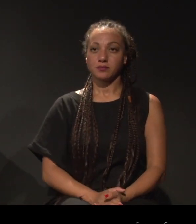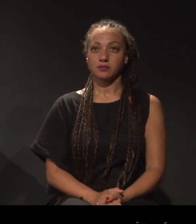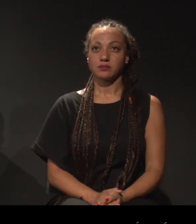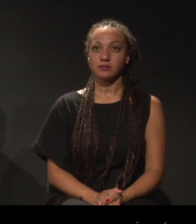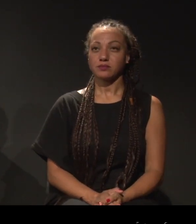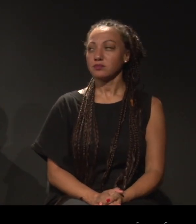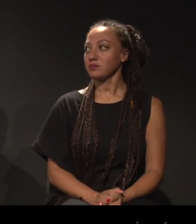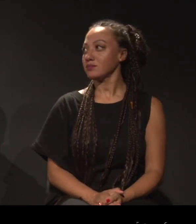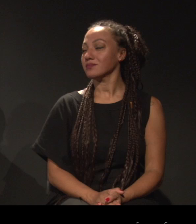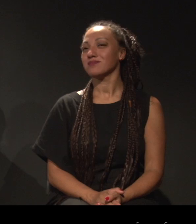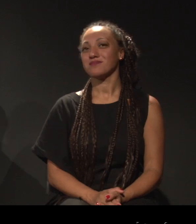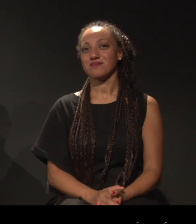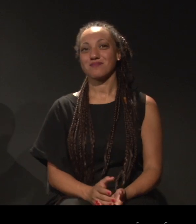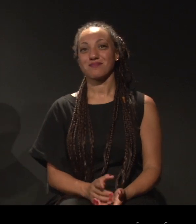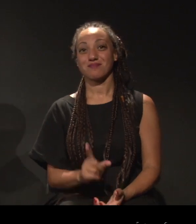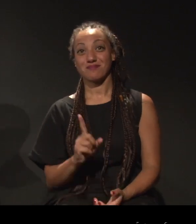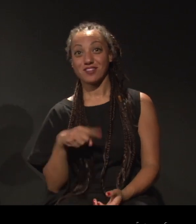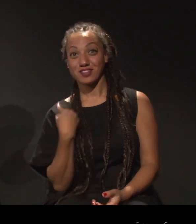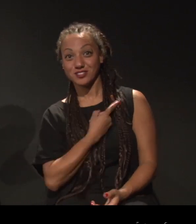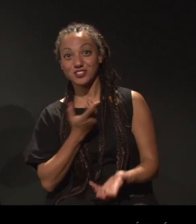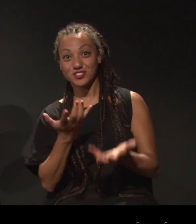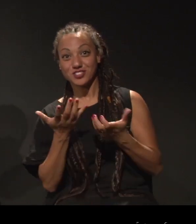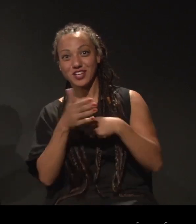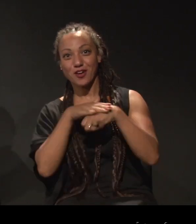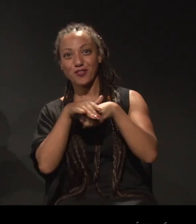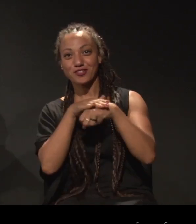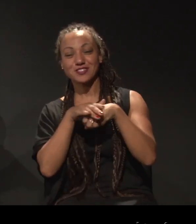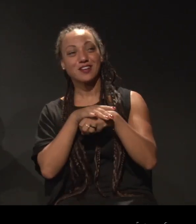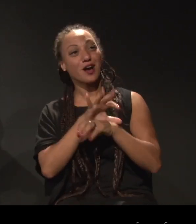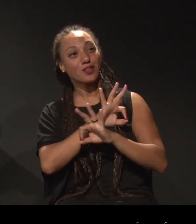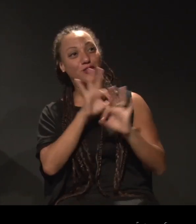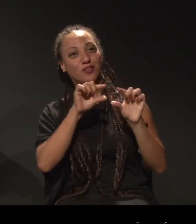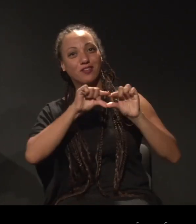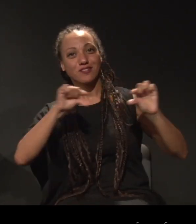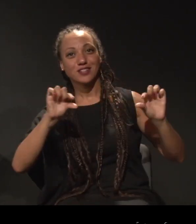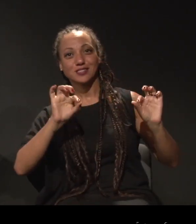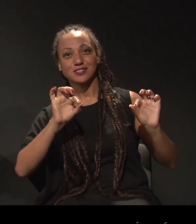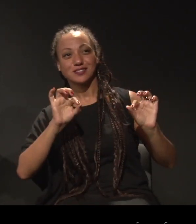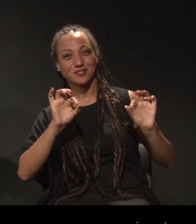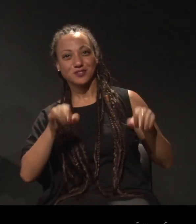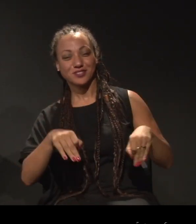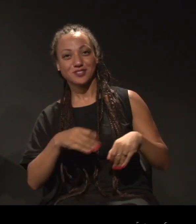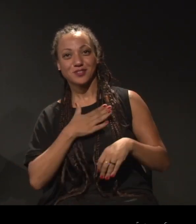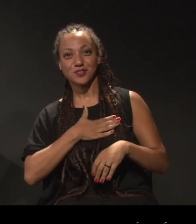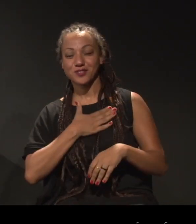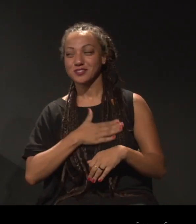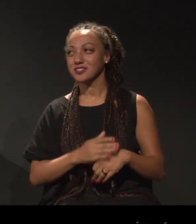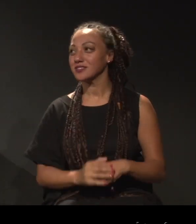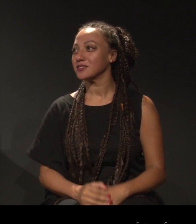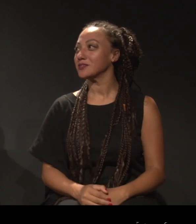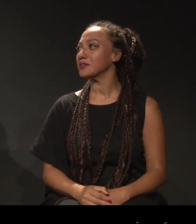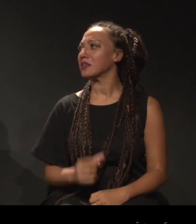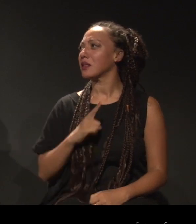A gente quer conversar. Adorei a finalização. Tem ali mais um, é isso?